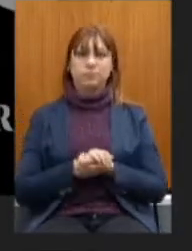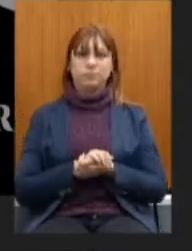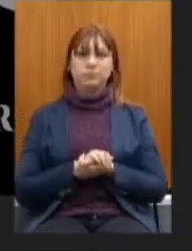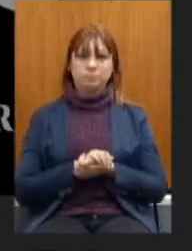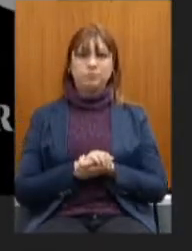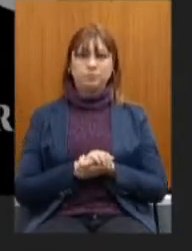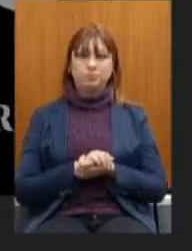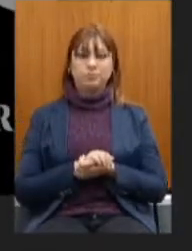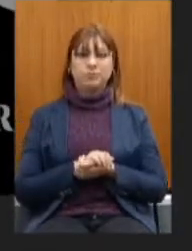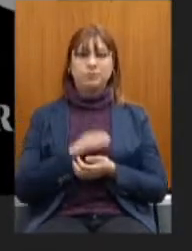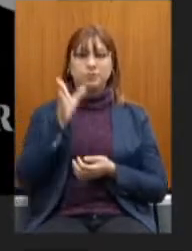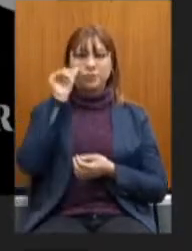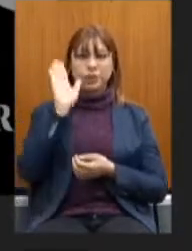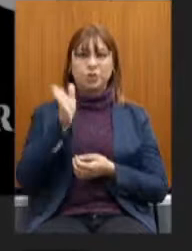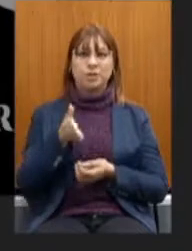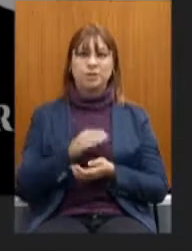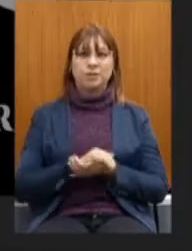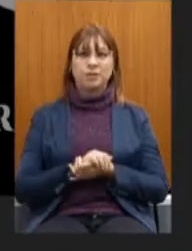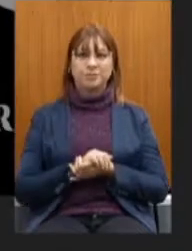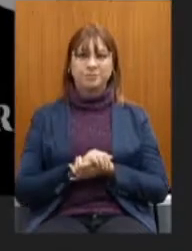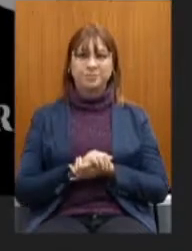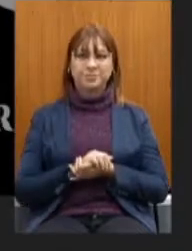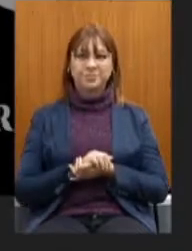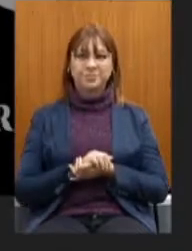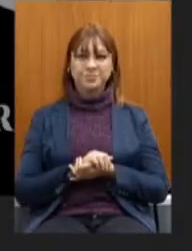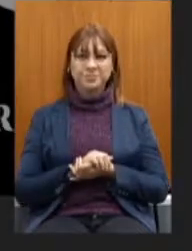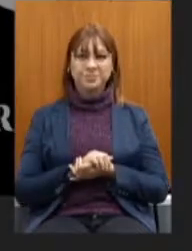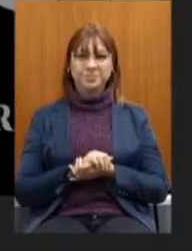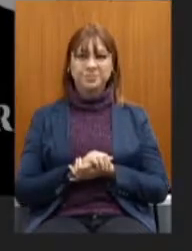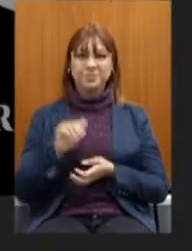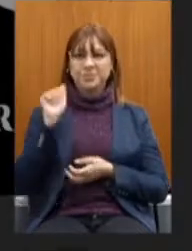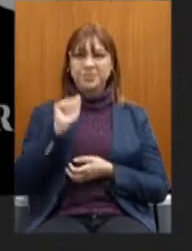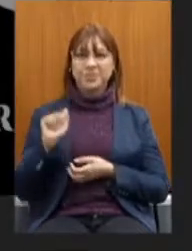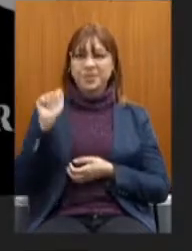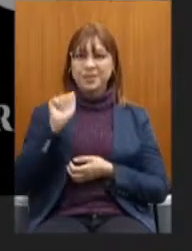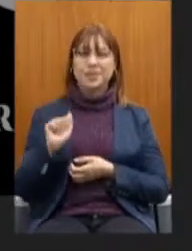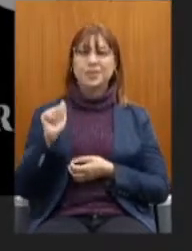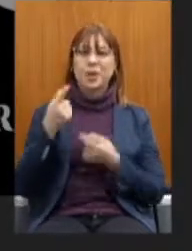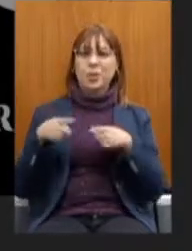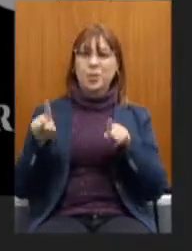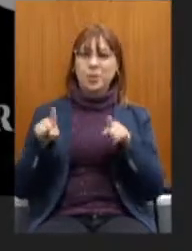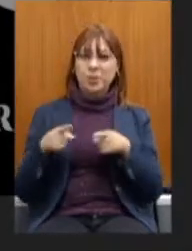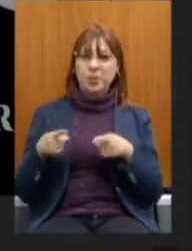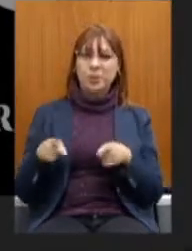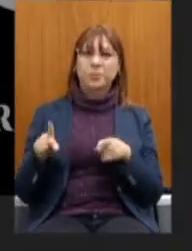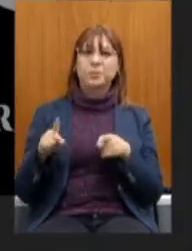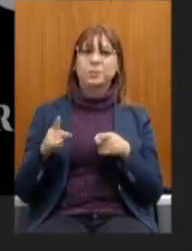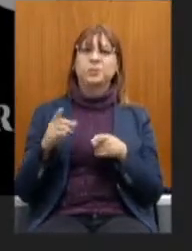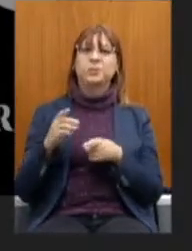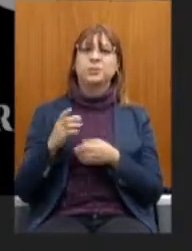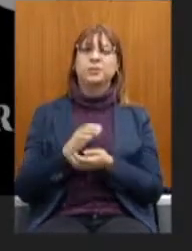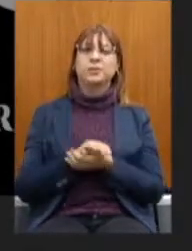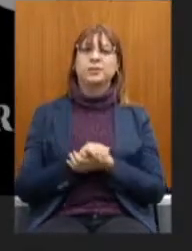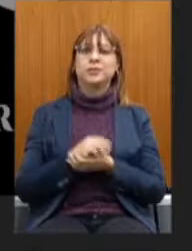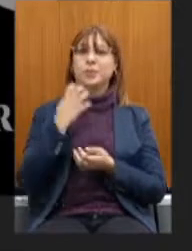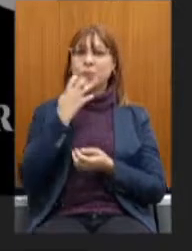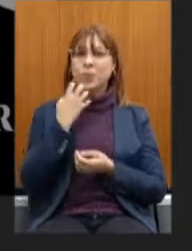compartilhada? Não. Você já está aí, Associação dos Músicos... Eu tenho como passar aqui o slide?